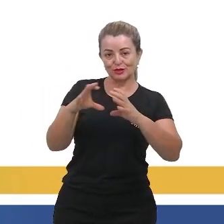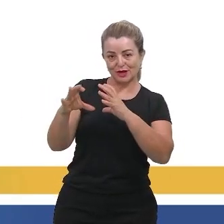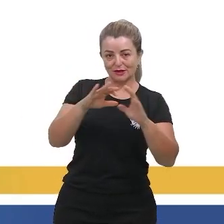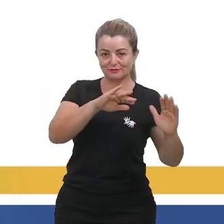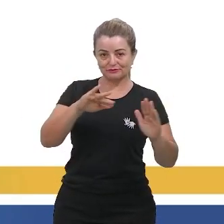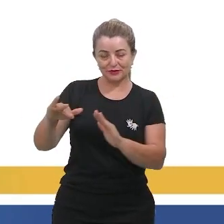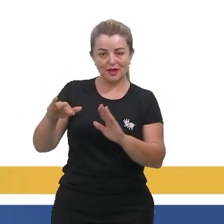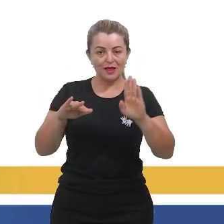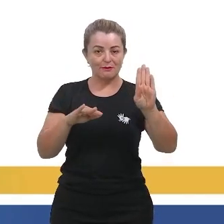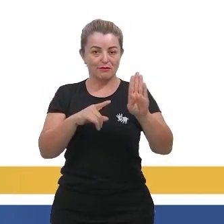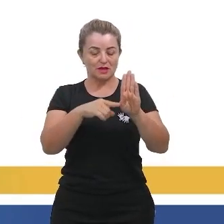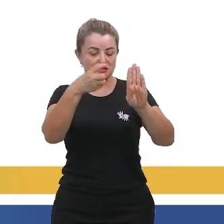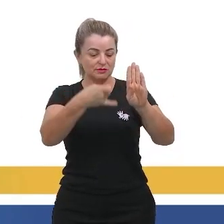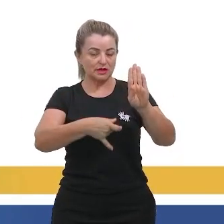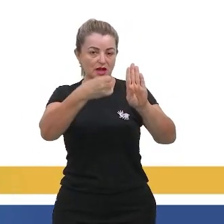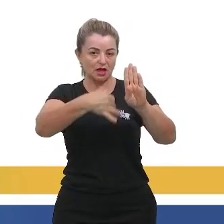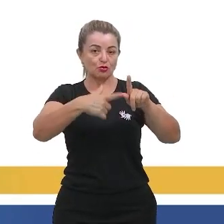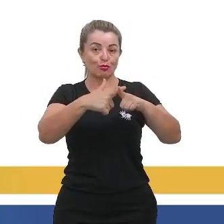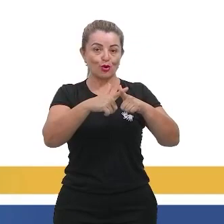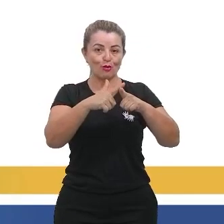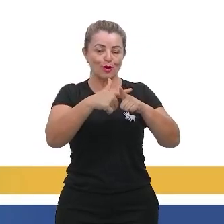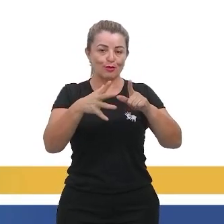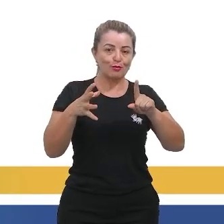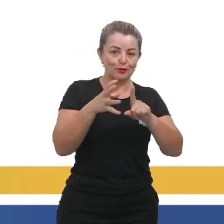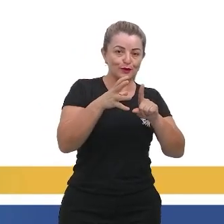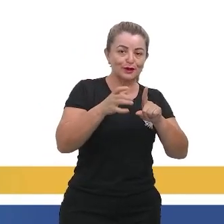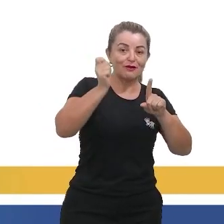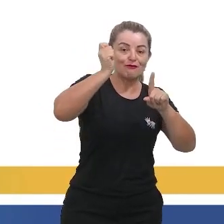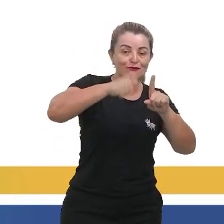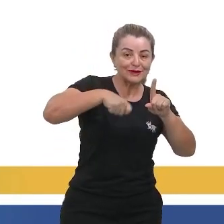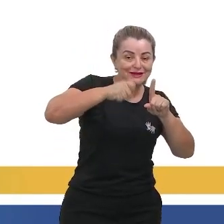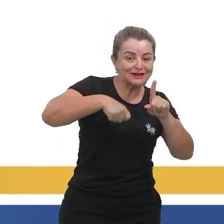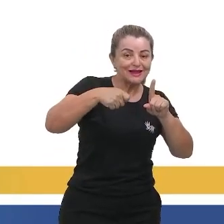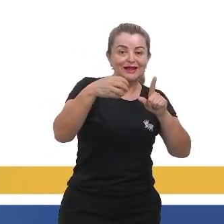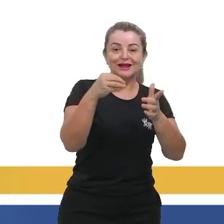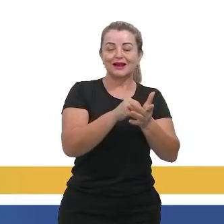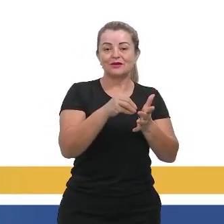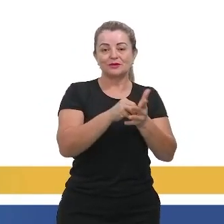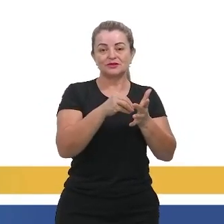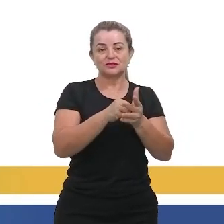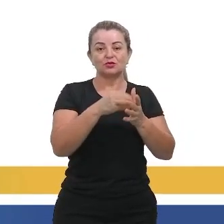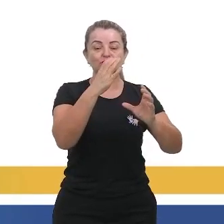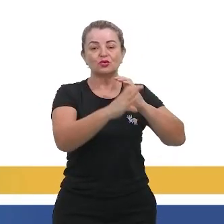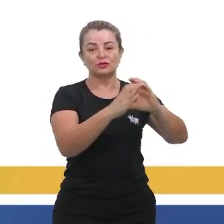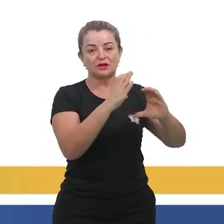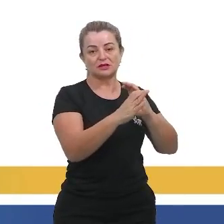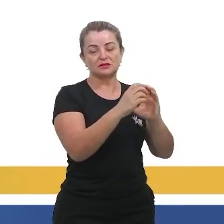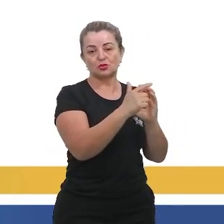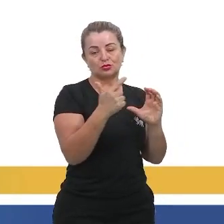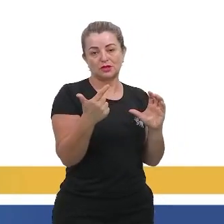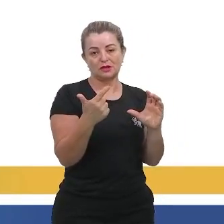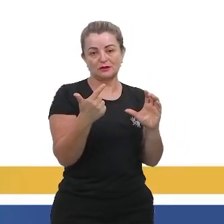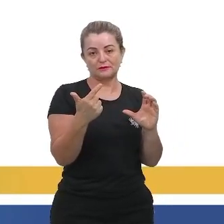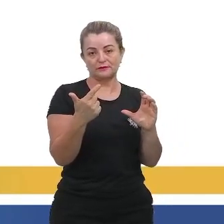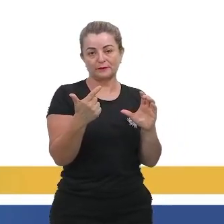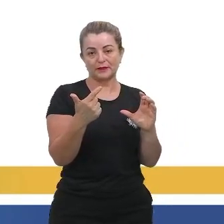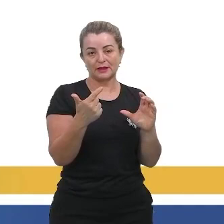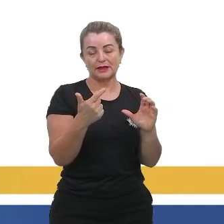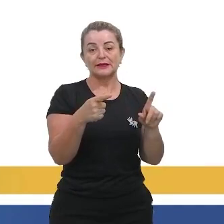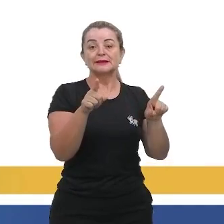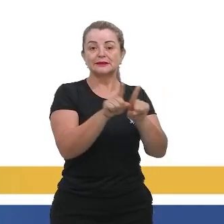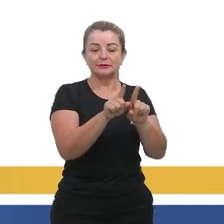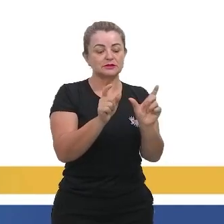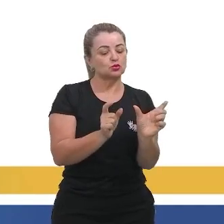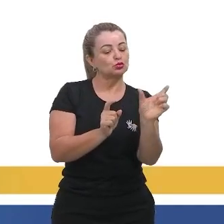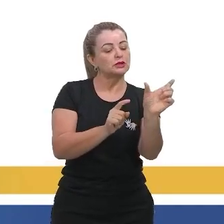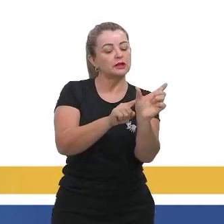provocados pela incapacidade de comunicação. O que está aqui errado é a questão